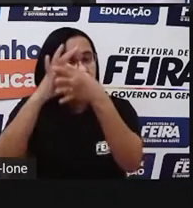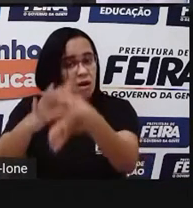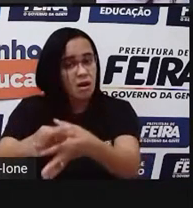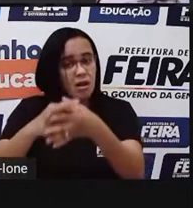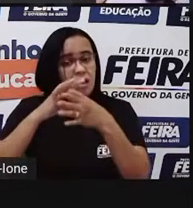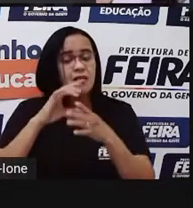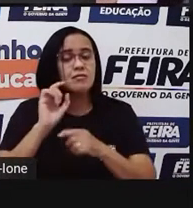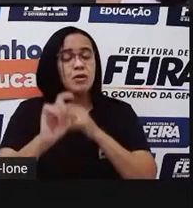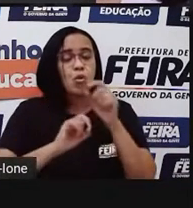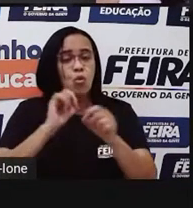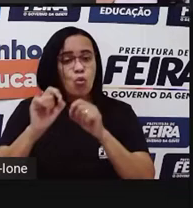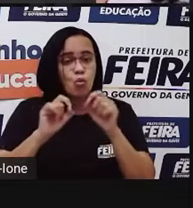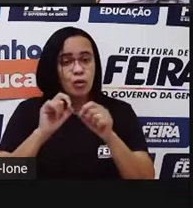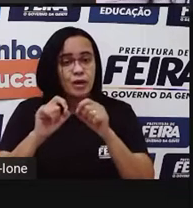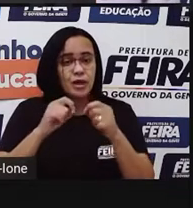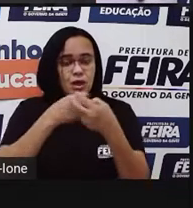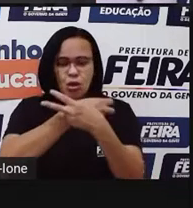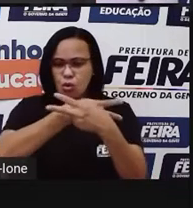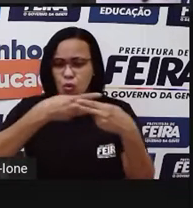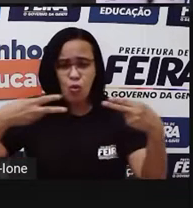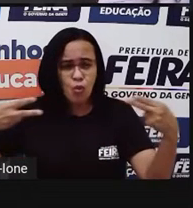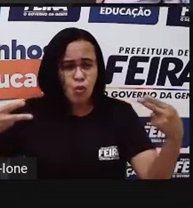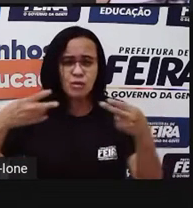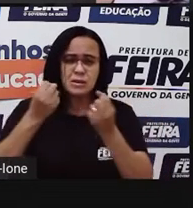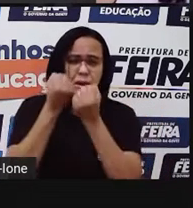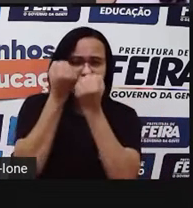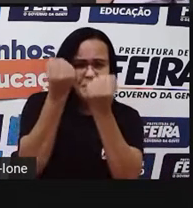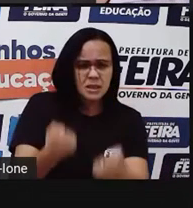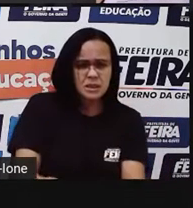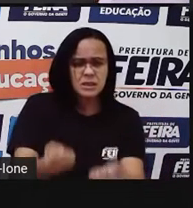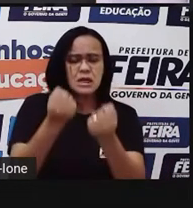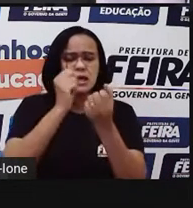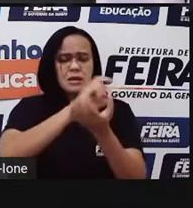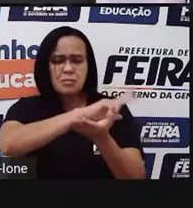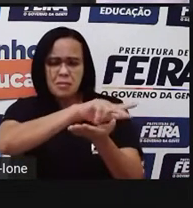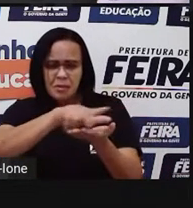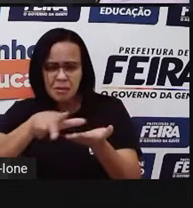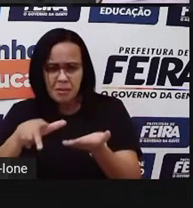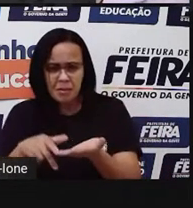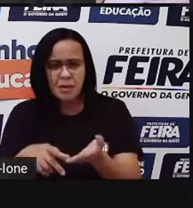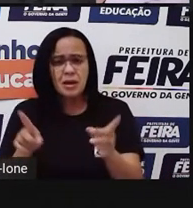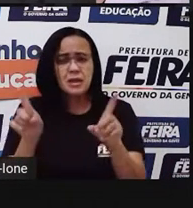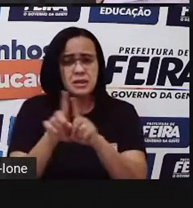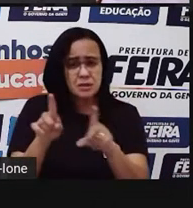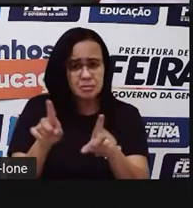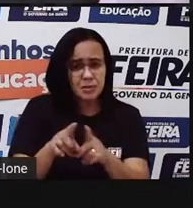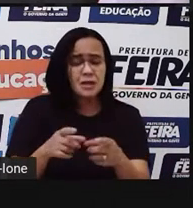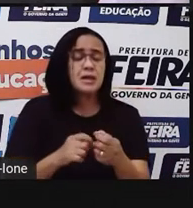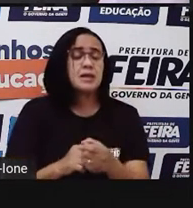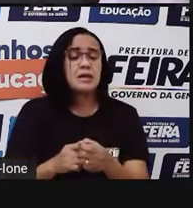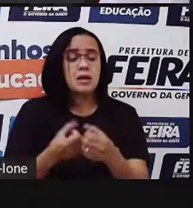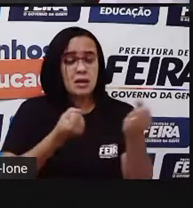transportes que transportam cargas, né? E aí cargas de diversos tipos.